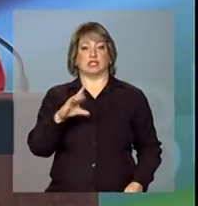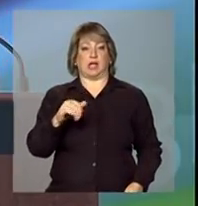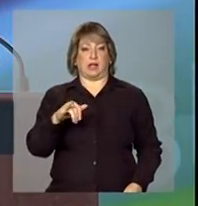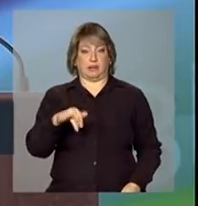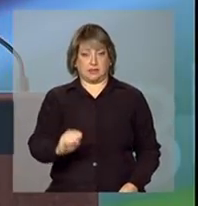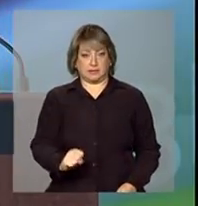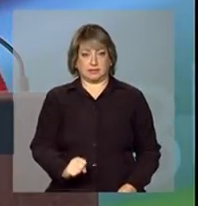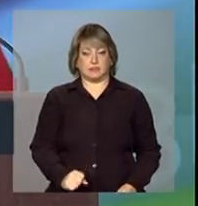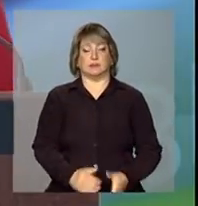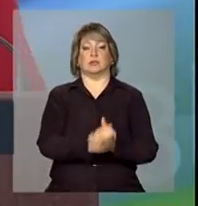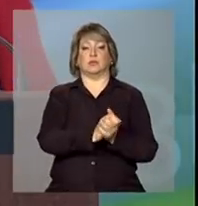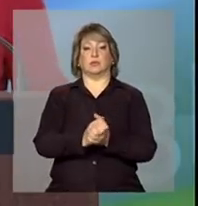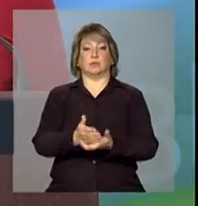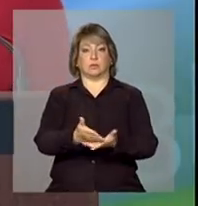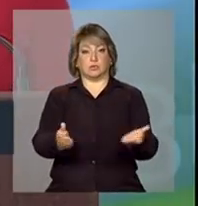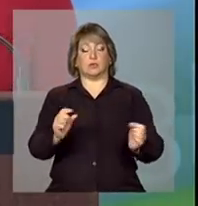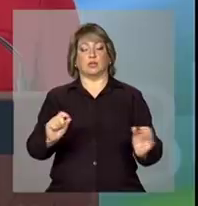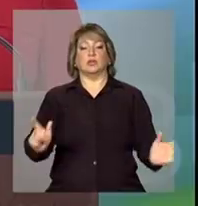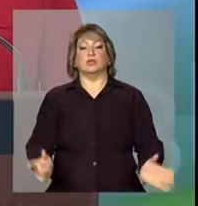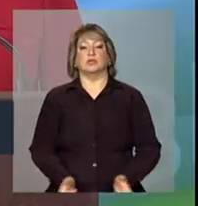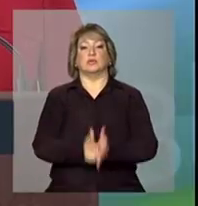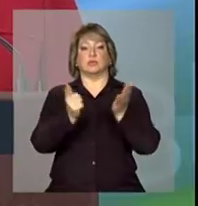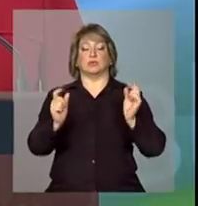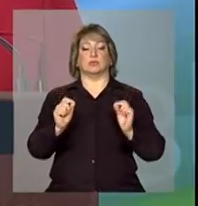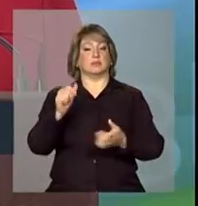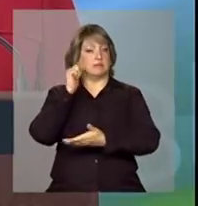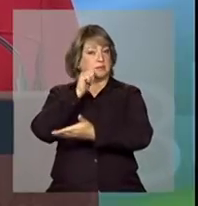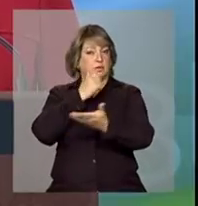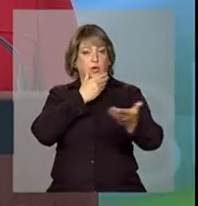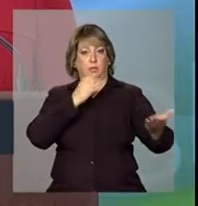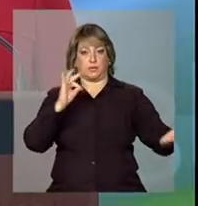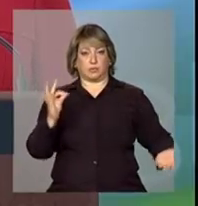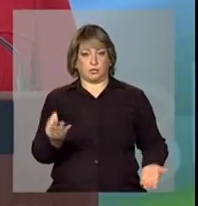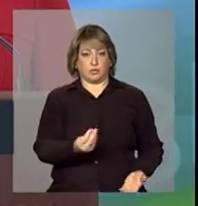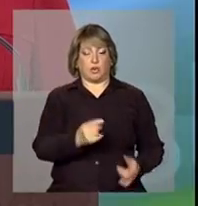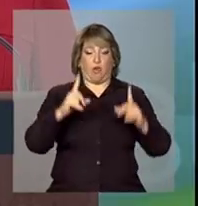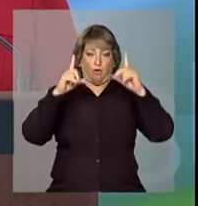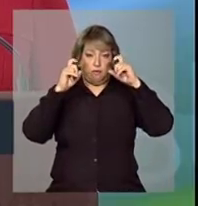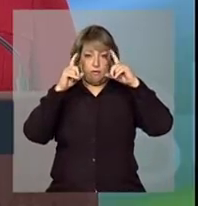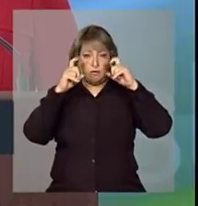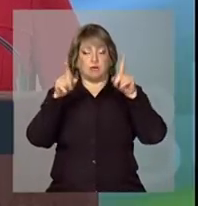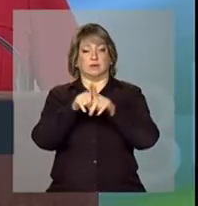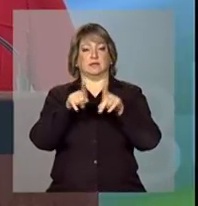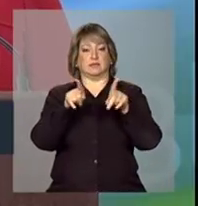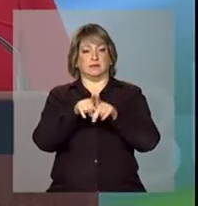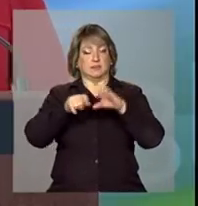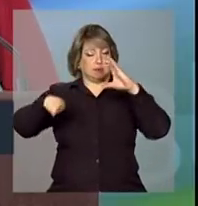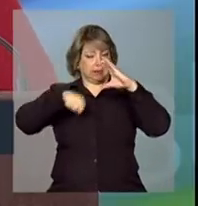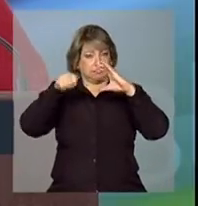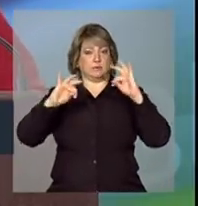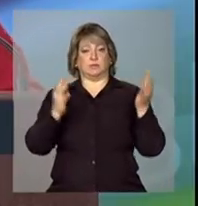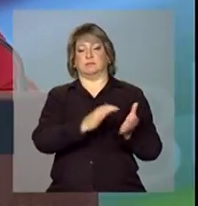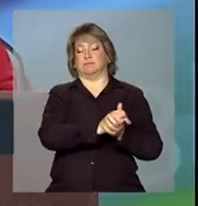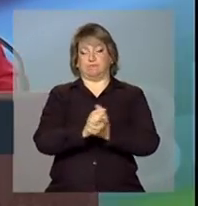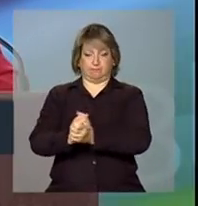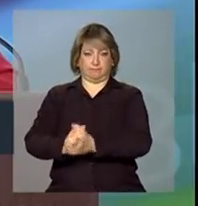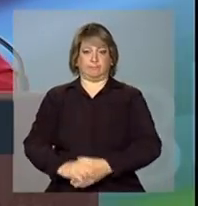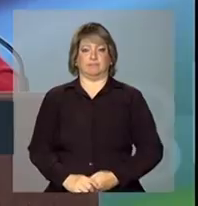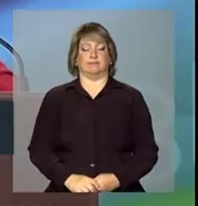Cumprimentar os senhores jornalistas e as senhoras jornalistas, senhores fotógrafos e cinegrafistas.